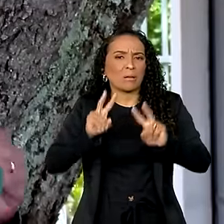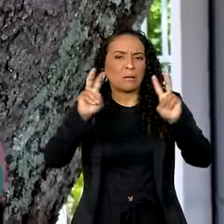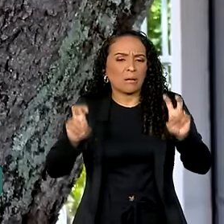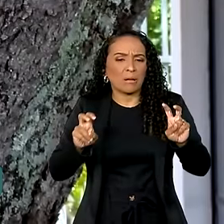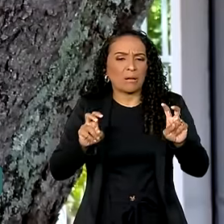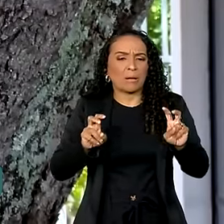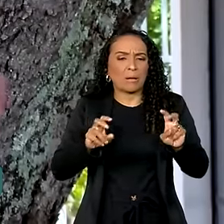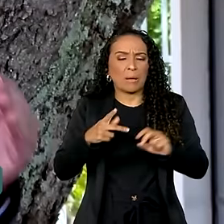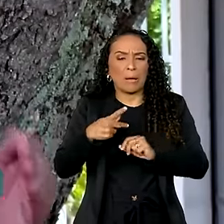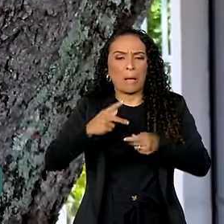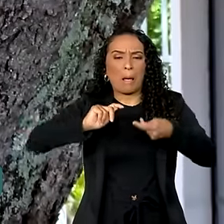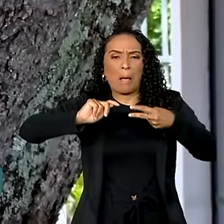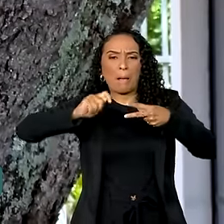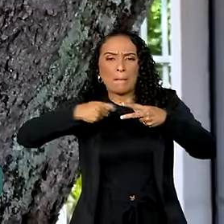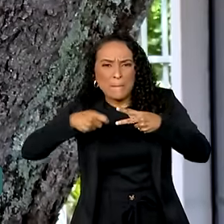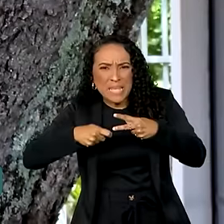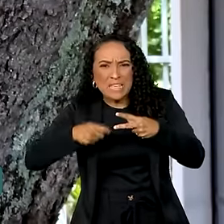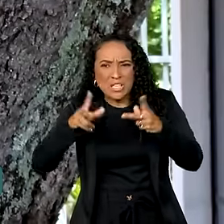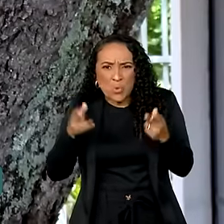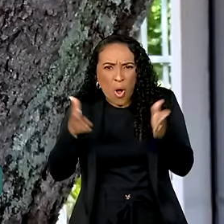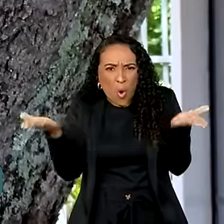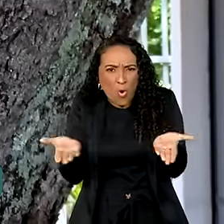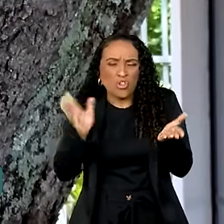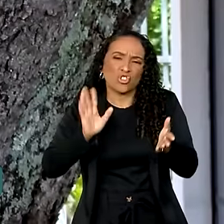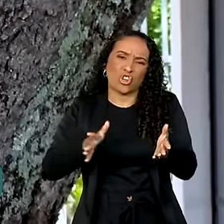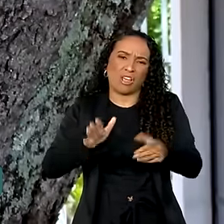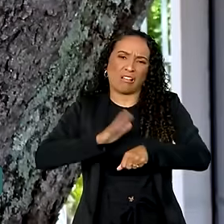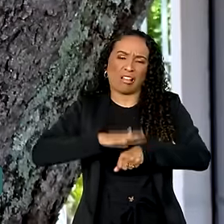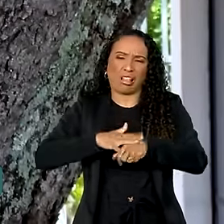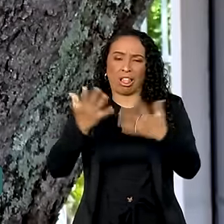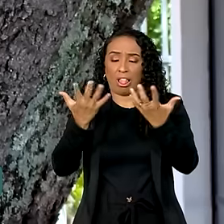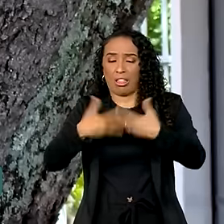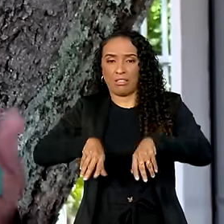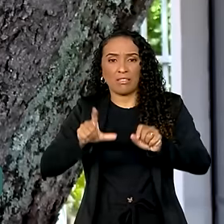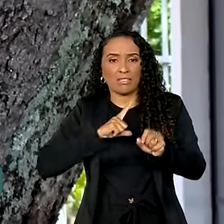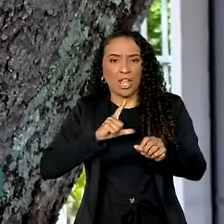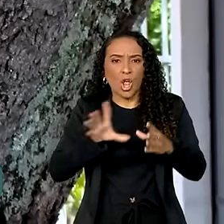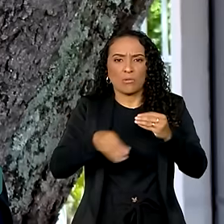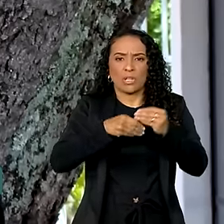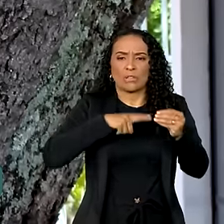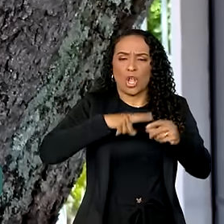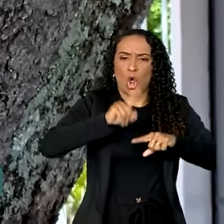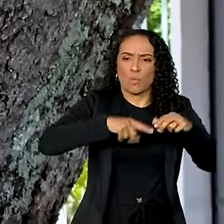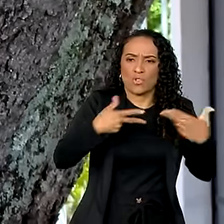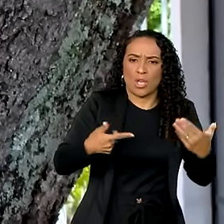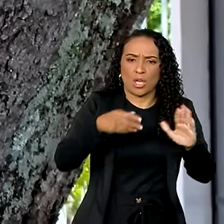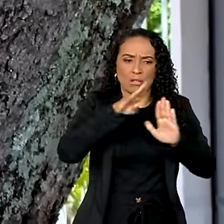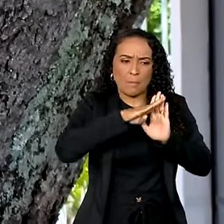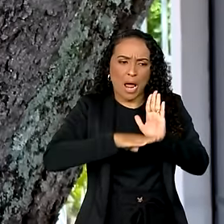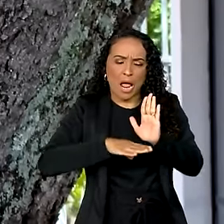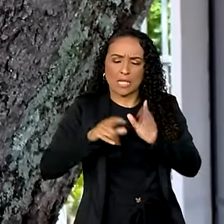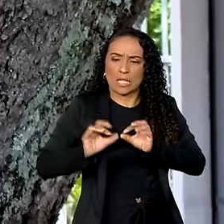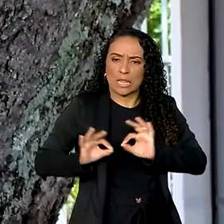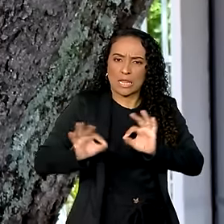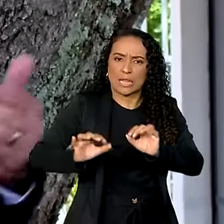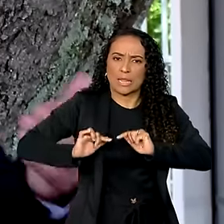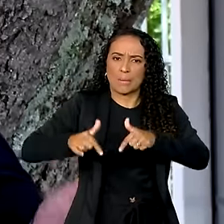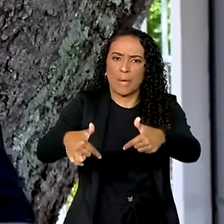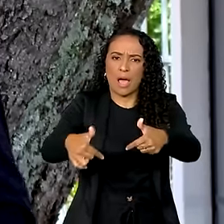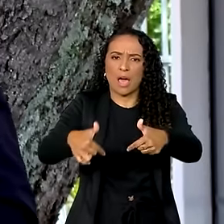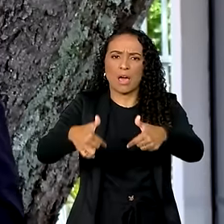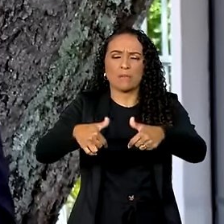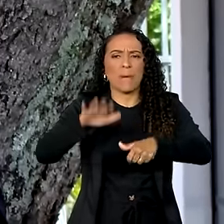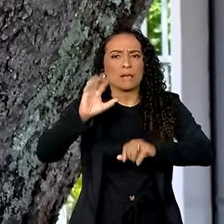emendas PIX, do jeito que elas são hoje, de ter uma emenda que você tem o objeto, plano de trabalho, que permita maior